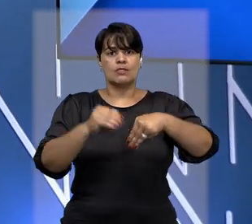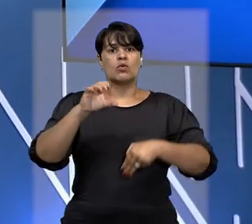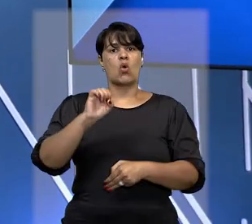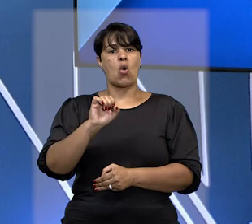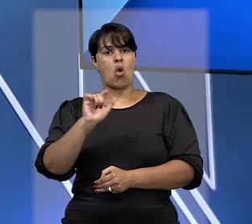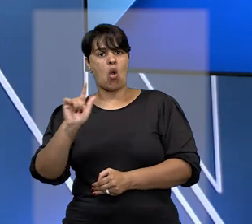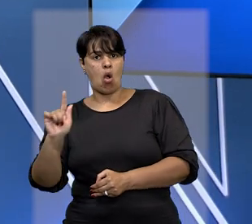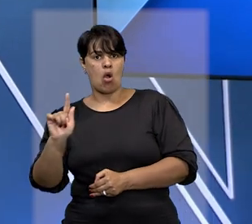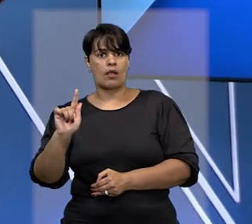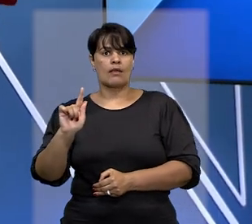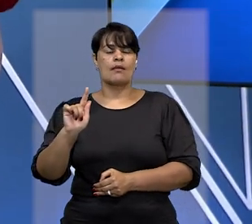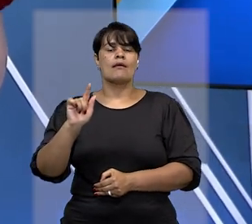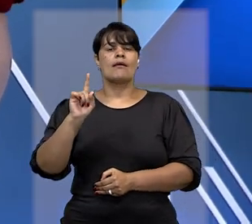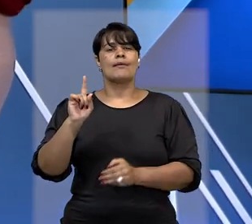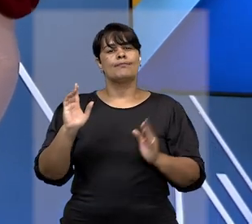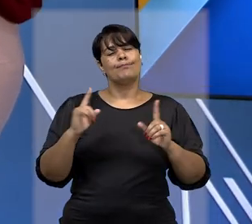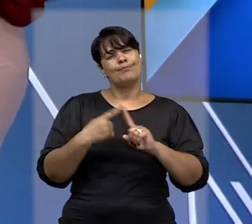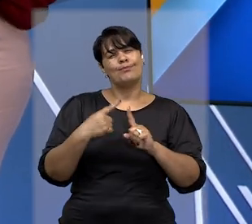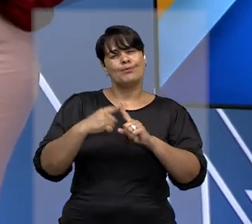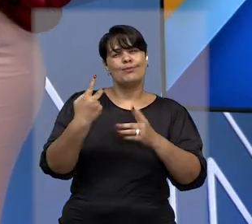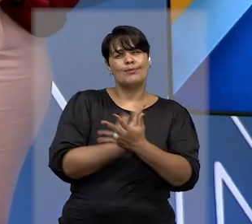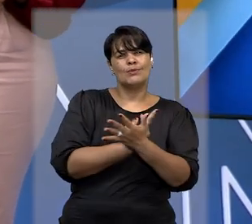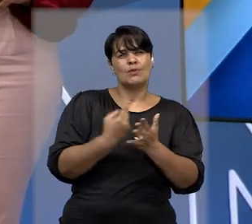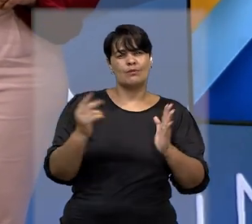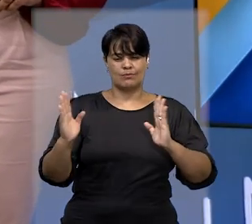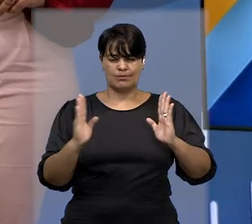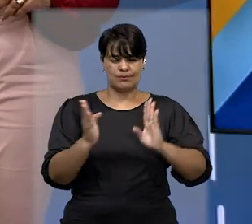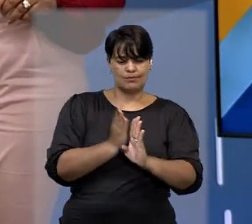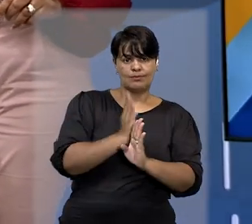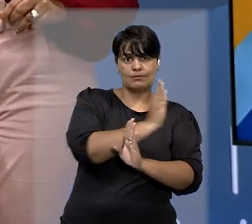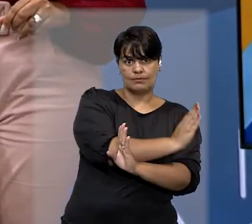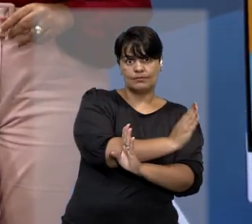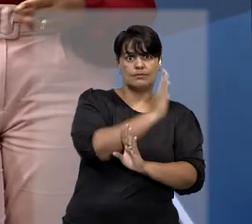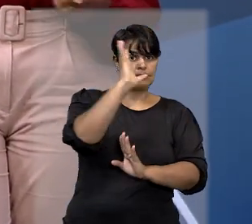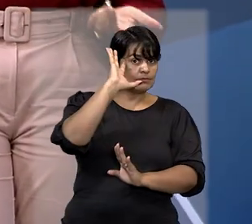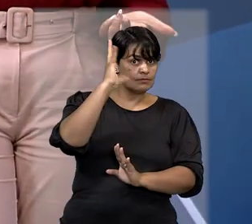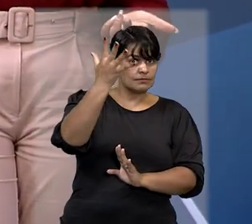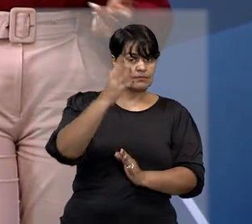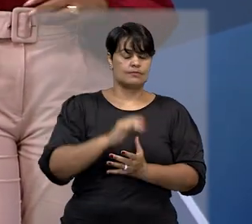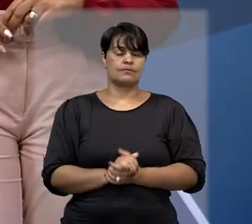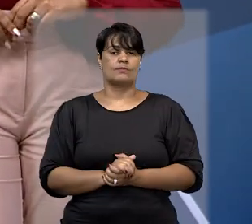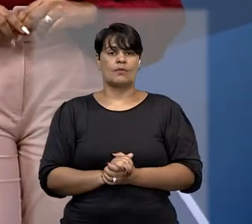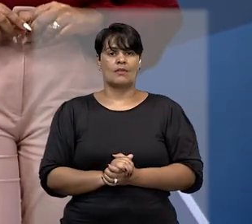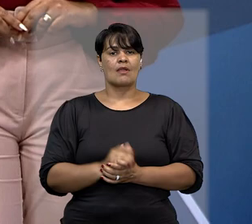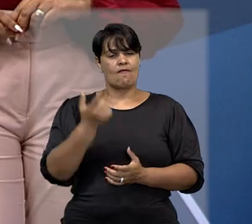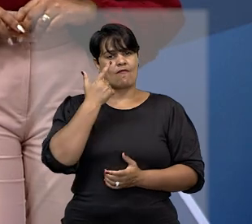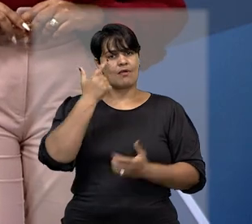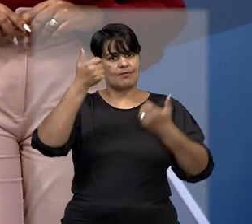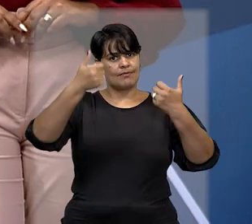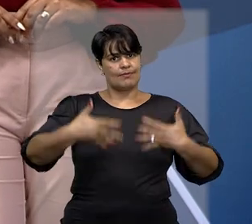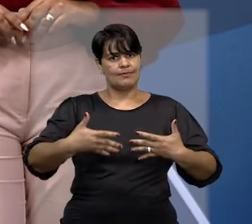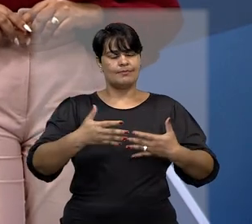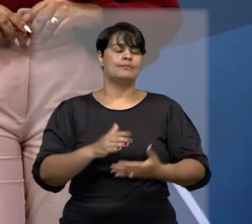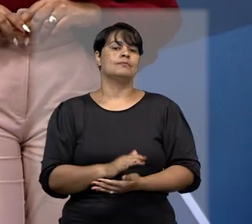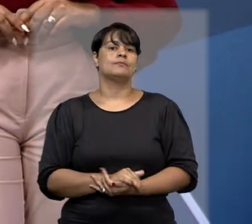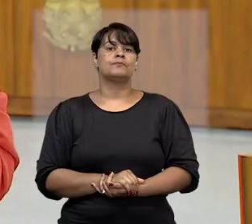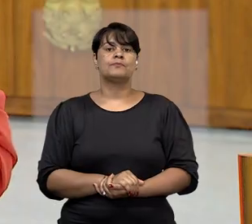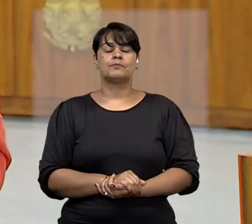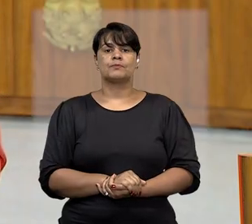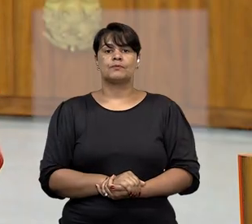tomada durante o exercício da presidência do tribunal. A repórter Nelly Macedo traz mais informações.